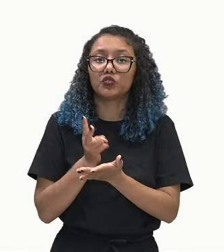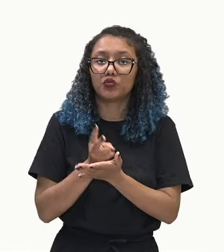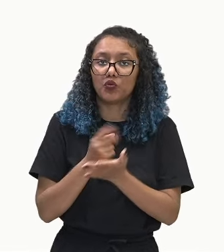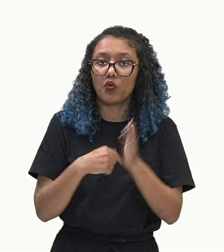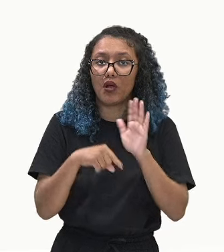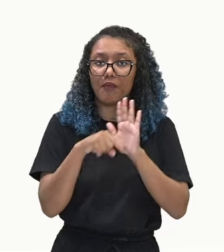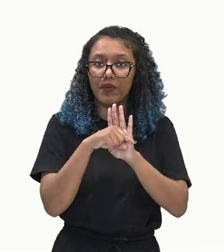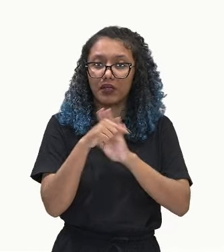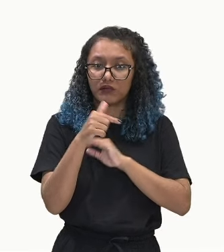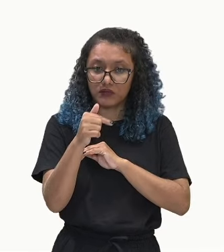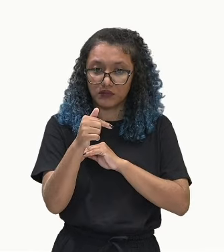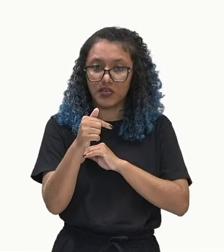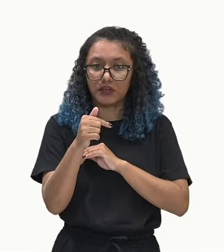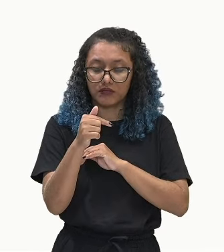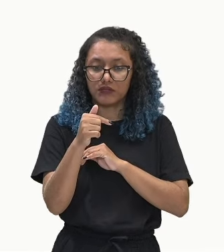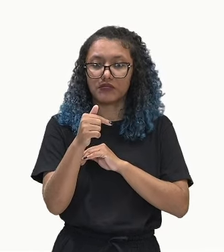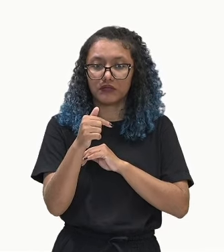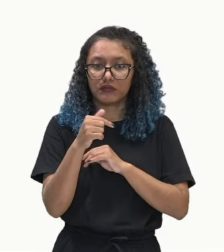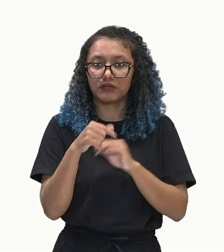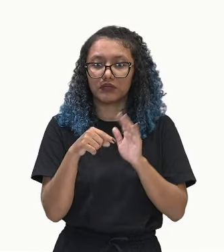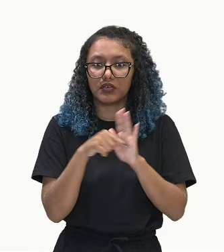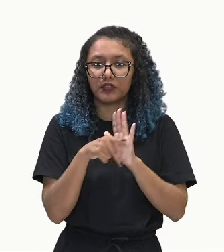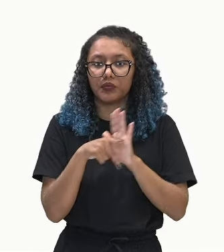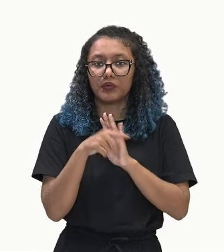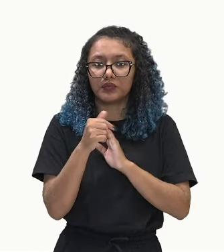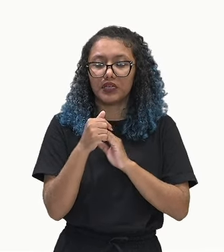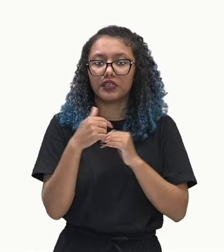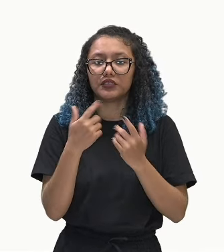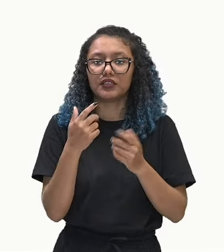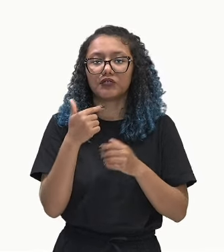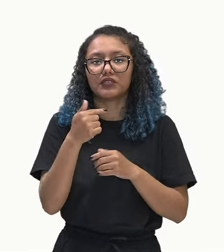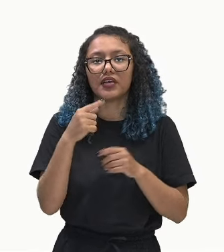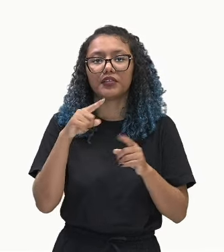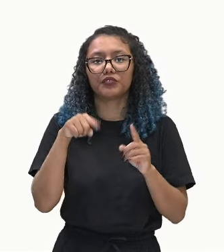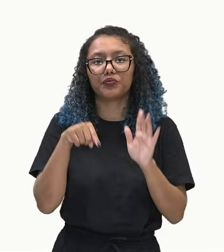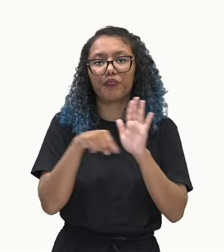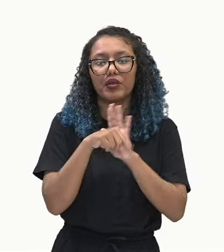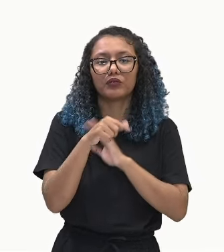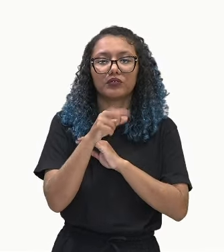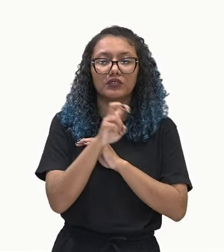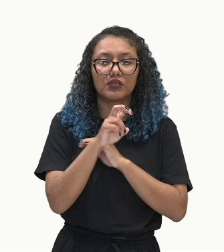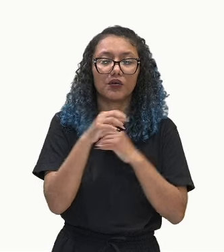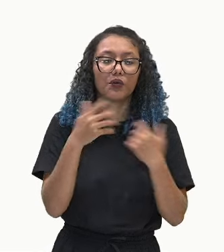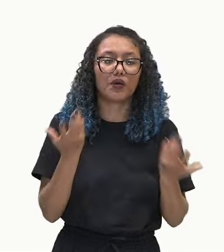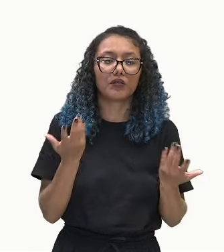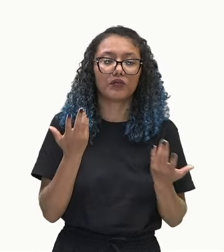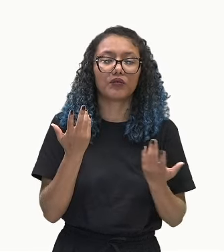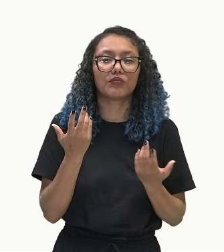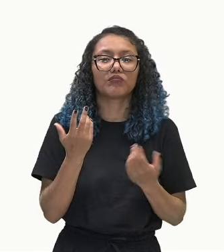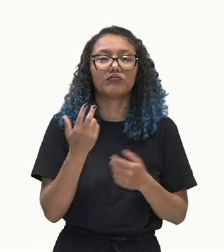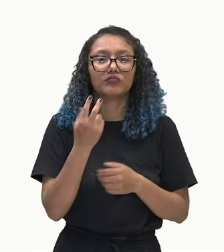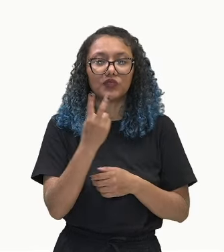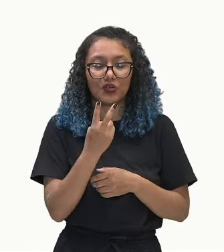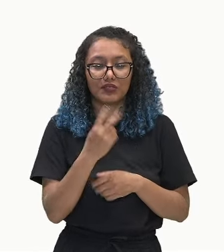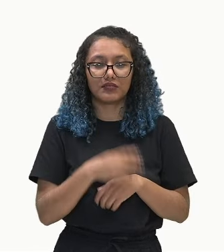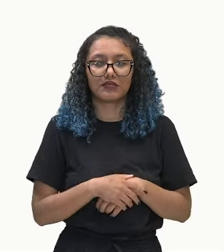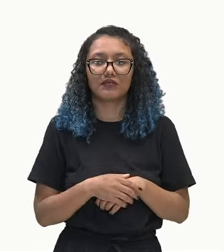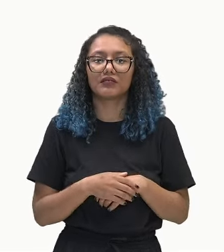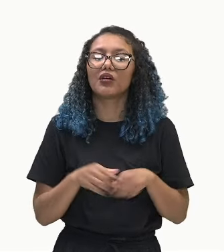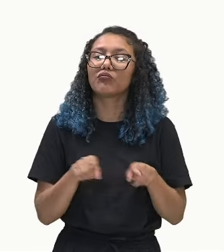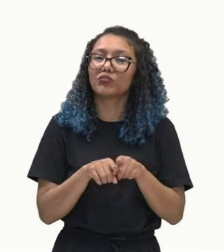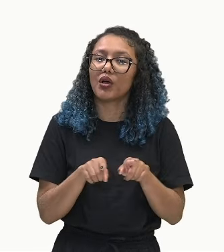que é negativo, e subtrair. 7 menos 5, 2. Então, vejam. A razão dessa PA também é